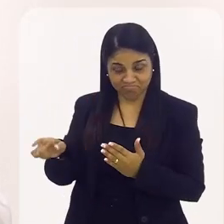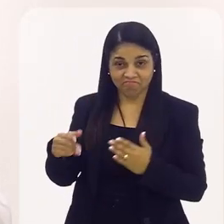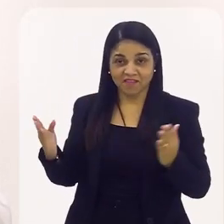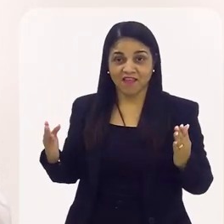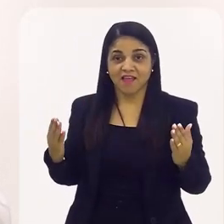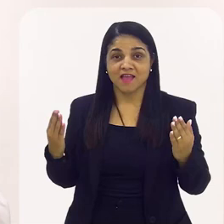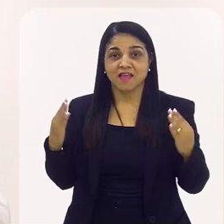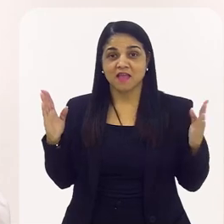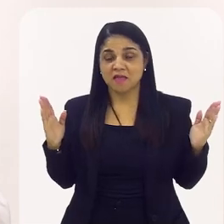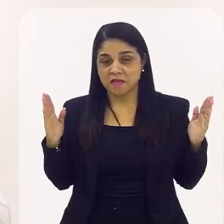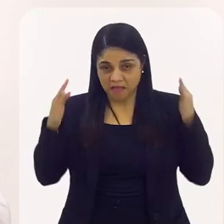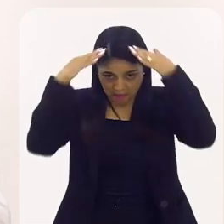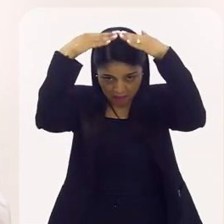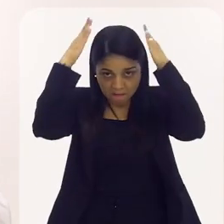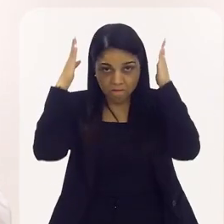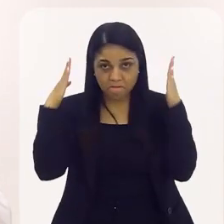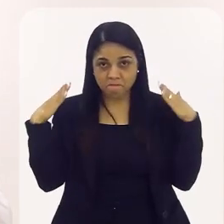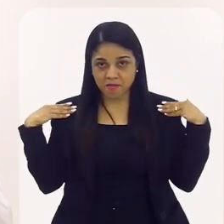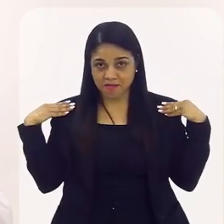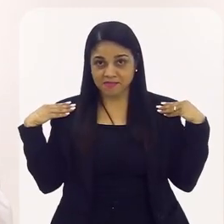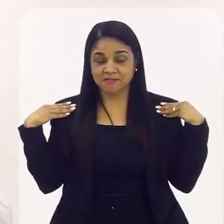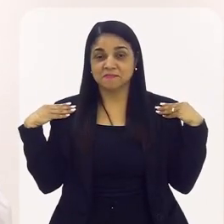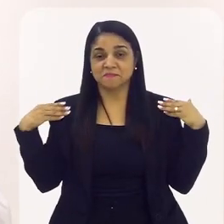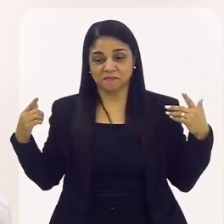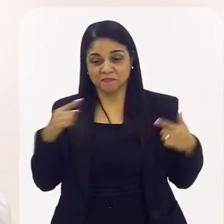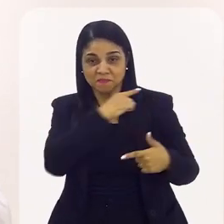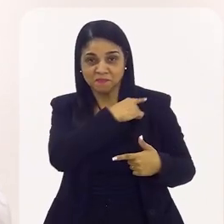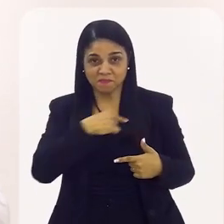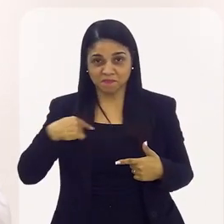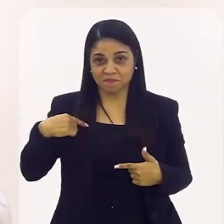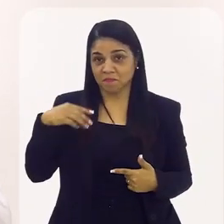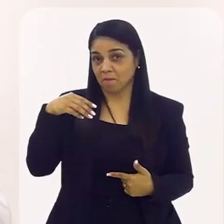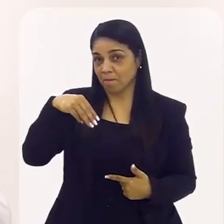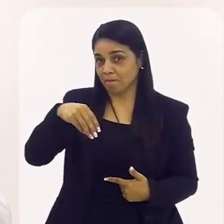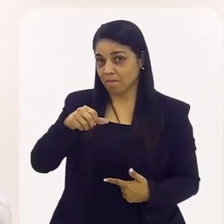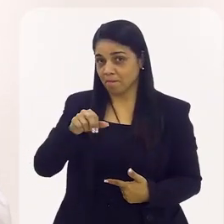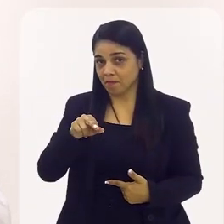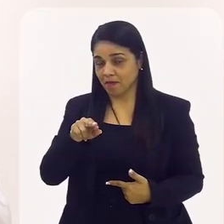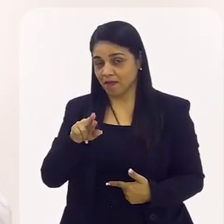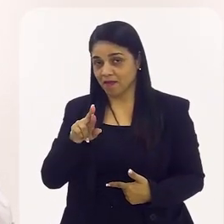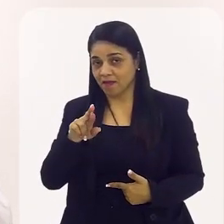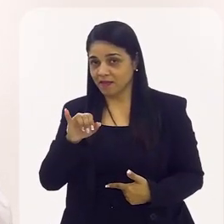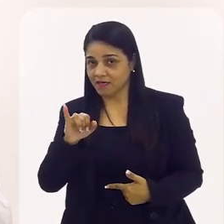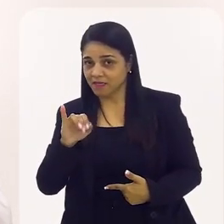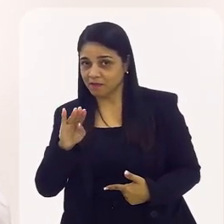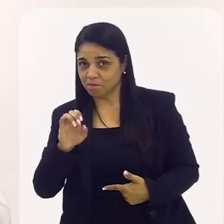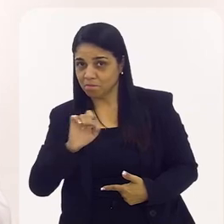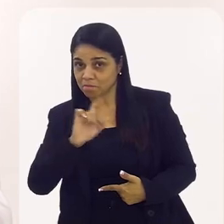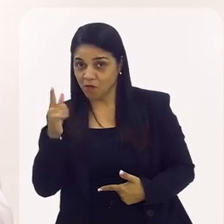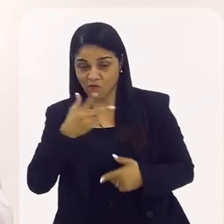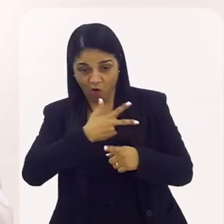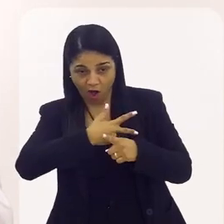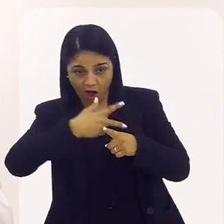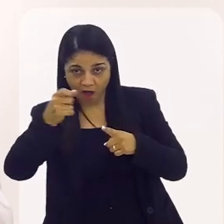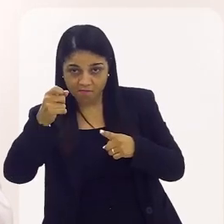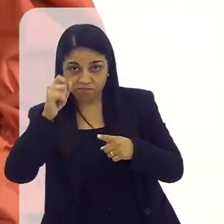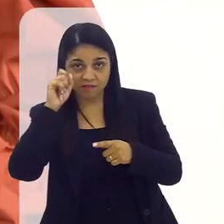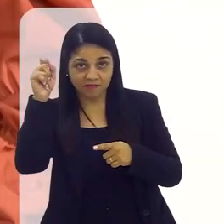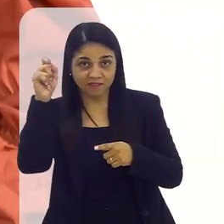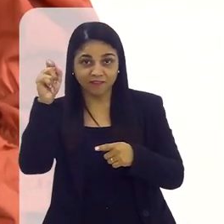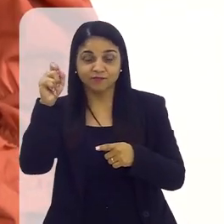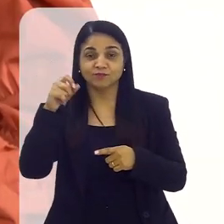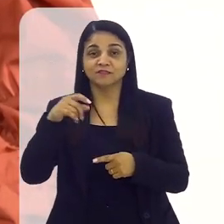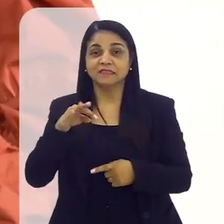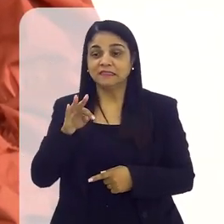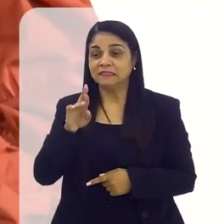Maribel, que, aliás, ainda não deu nem meus parabéns, Madre Maribel foi campeã no triatlon,